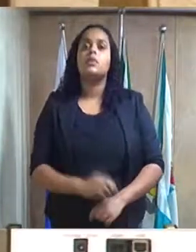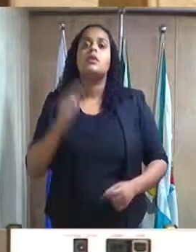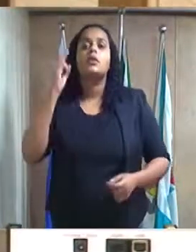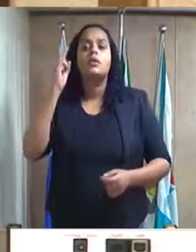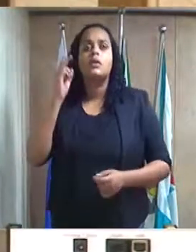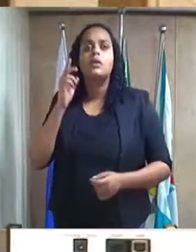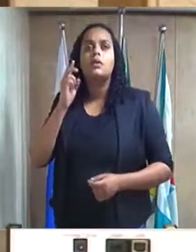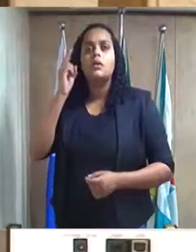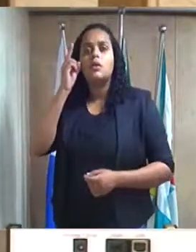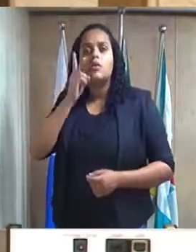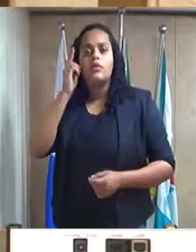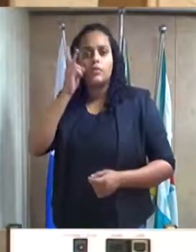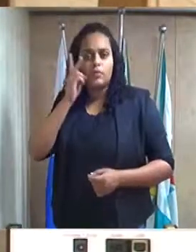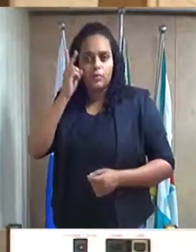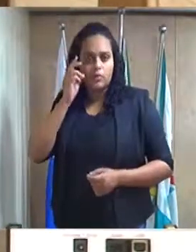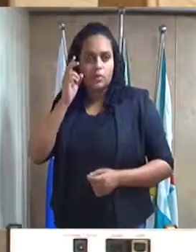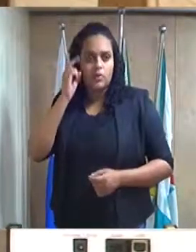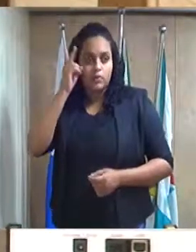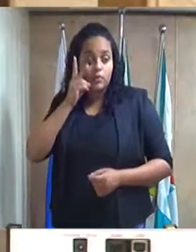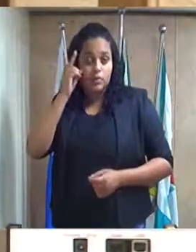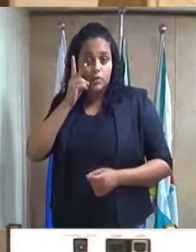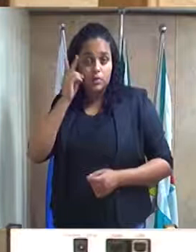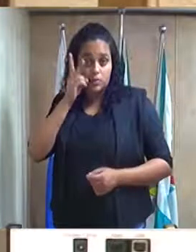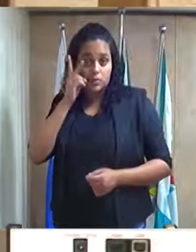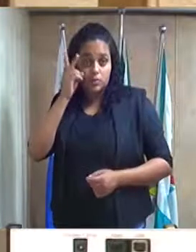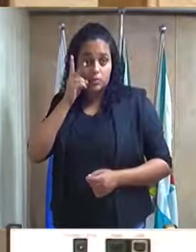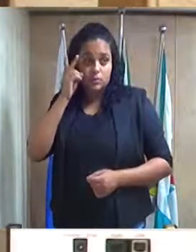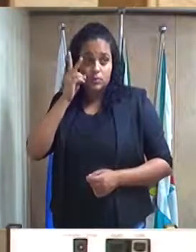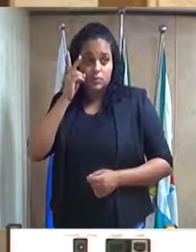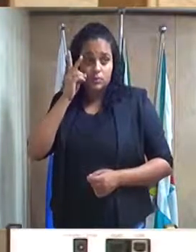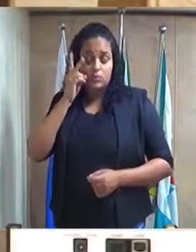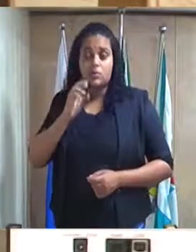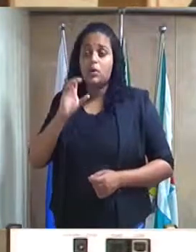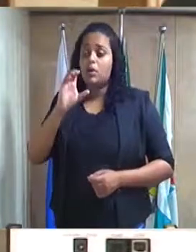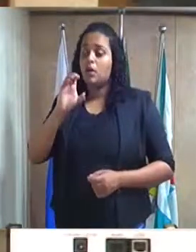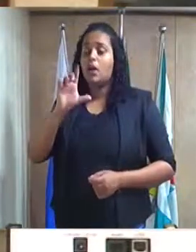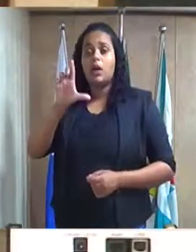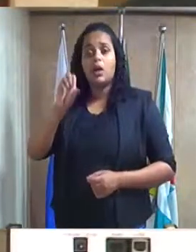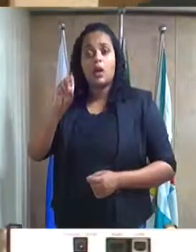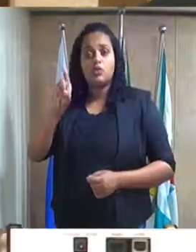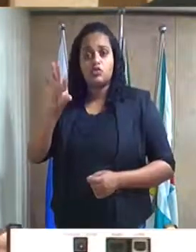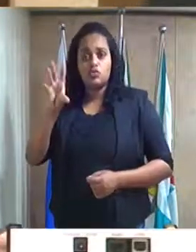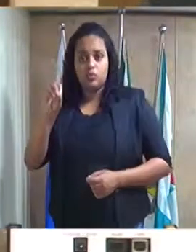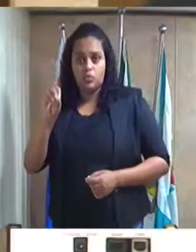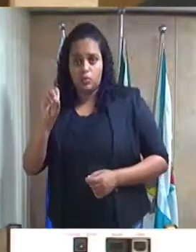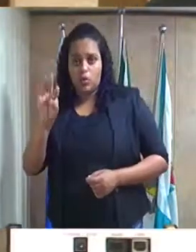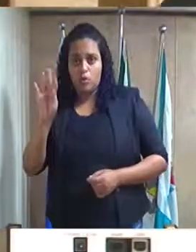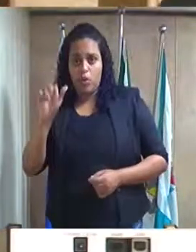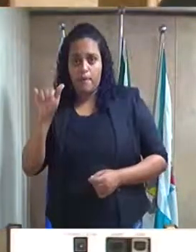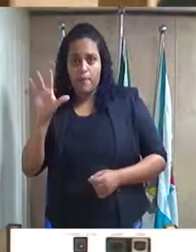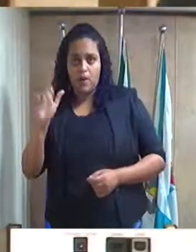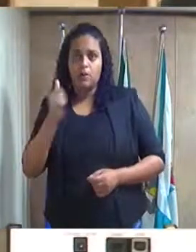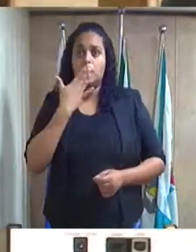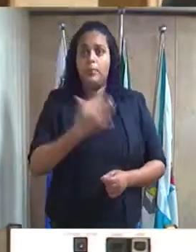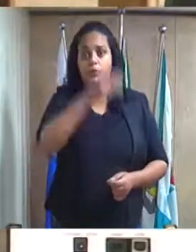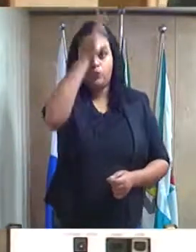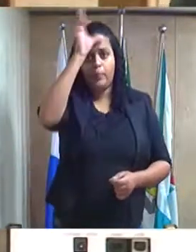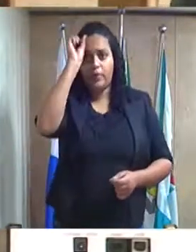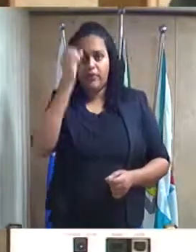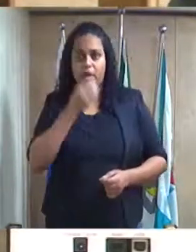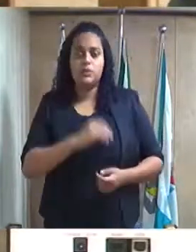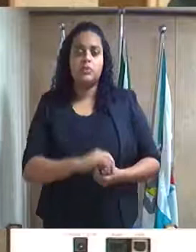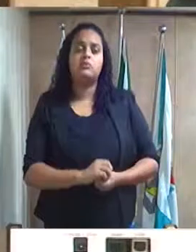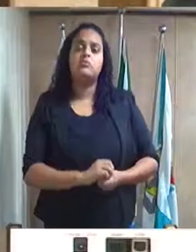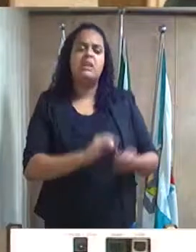Do excelentíssimo senhor vereador Cláudio Tomás, solicitando ao excelentíssimo senhor prefeito